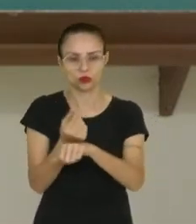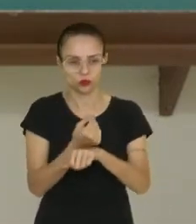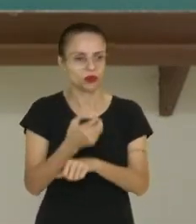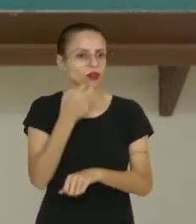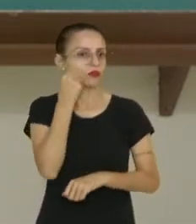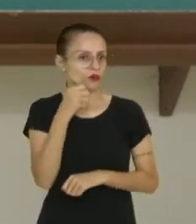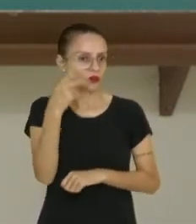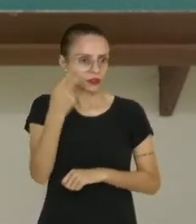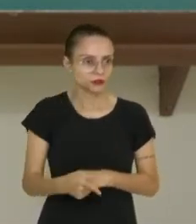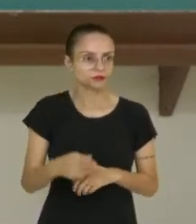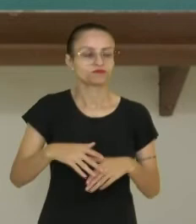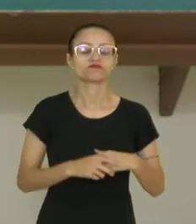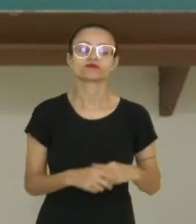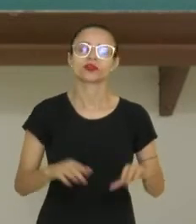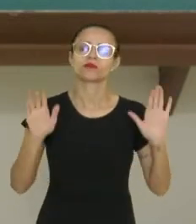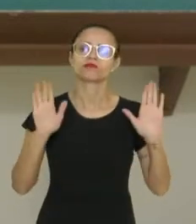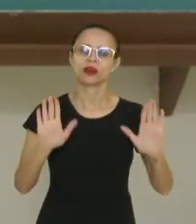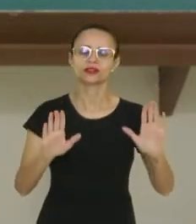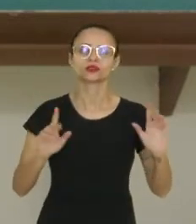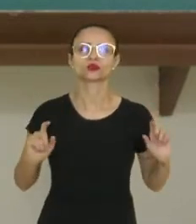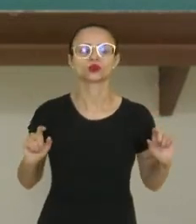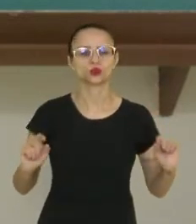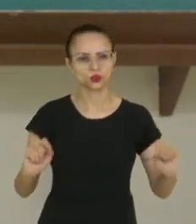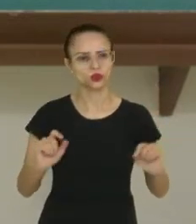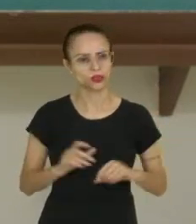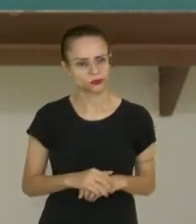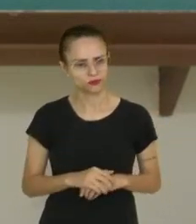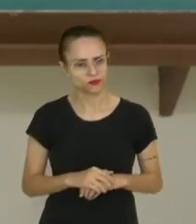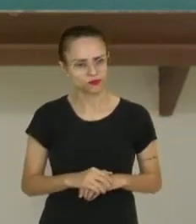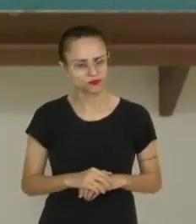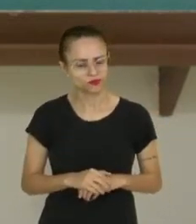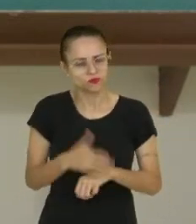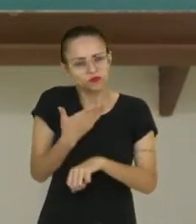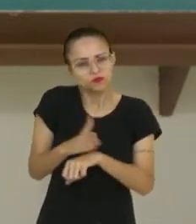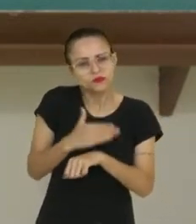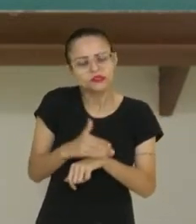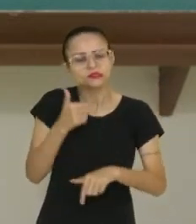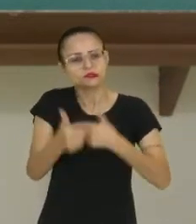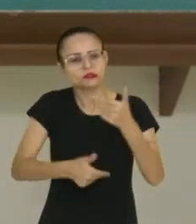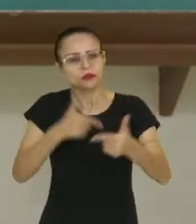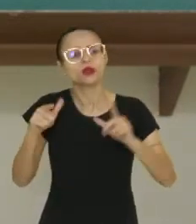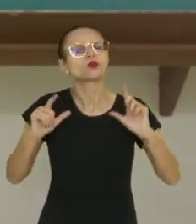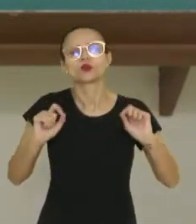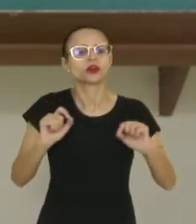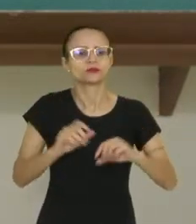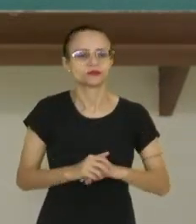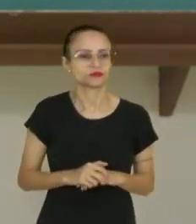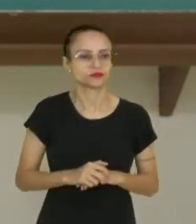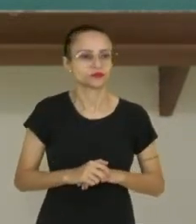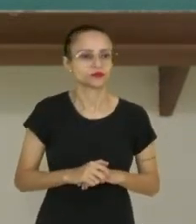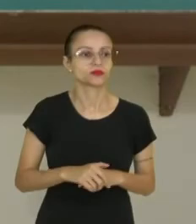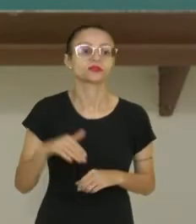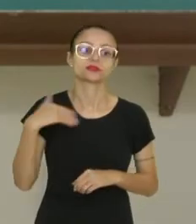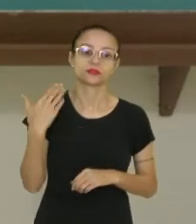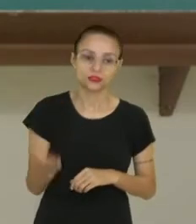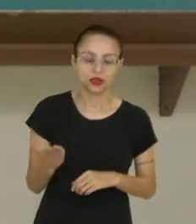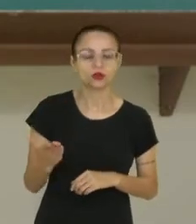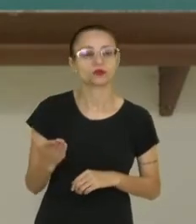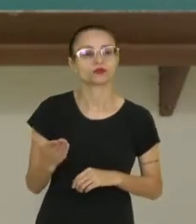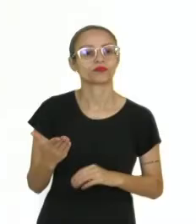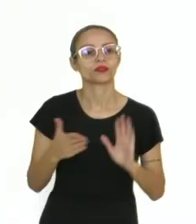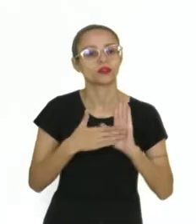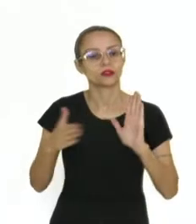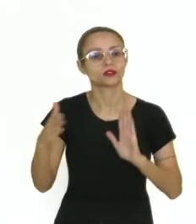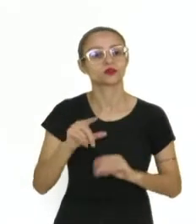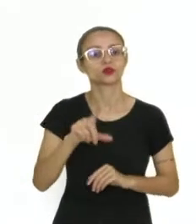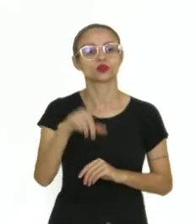lucrativa aqui. Mas qual seria a atividade lucrativa que eles iriam desenvolver? Então, a partir daí,